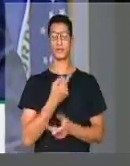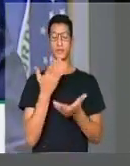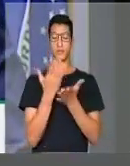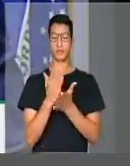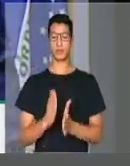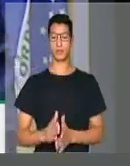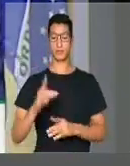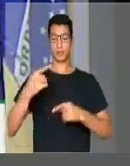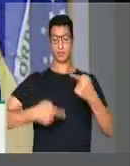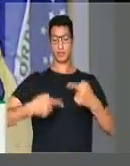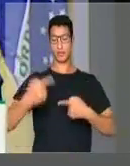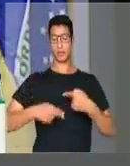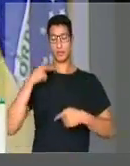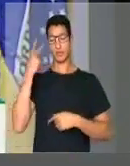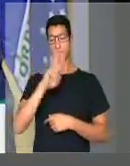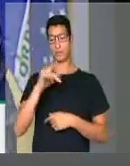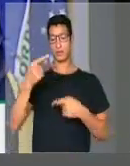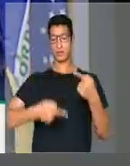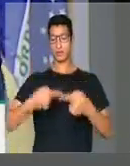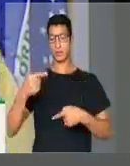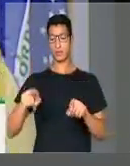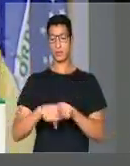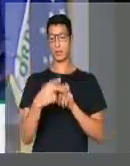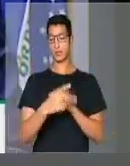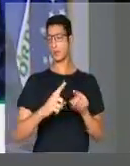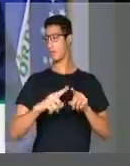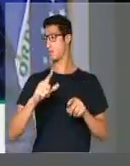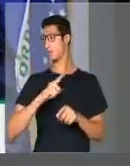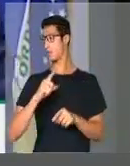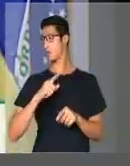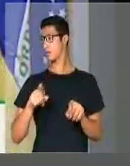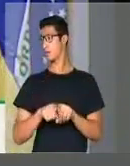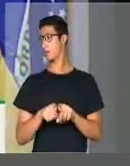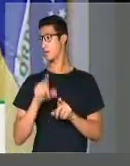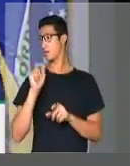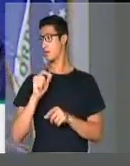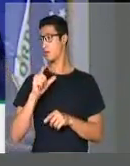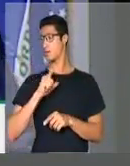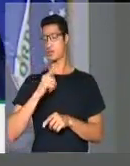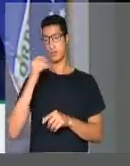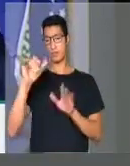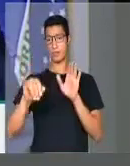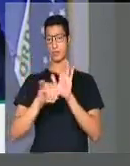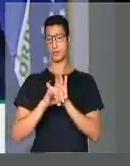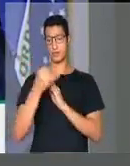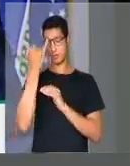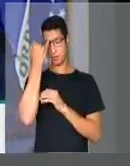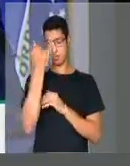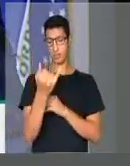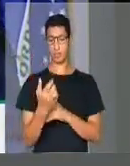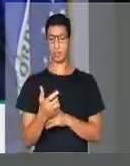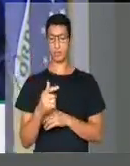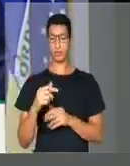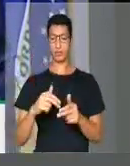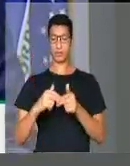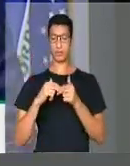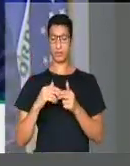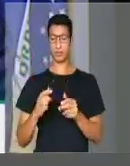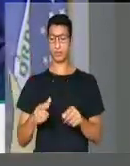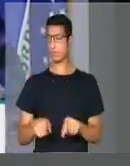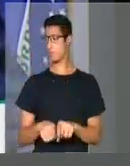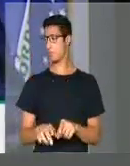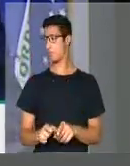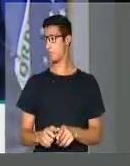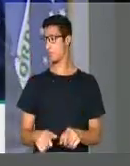Quem quiser disputar a eleição num partido vai disputar nele, mas por entendimento de que ali há uma identidade ideológica e não porque há uma